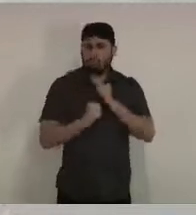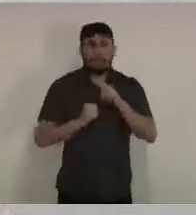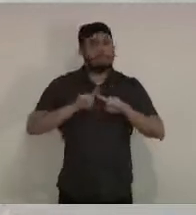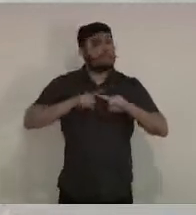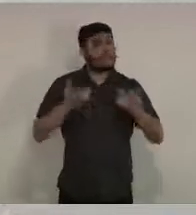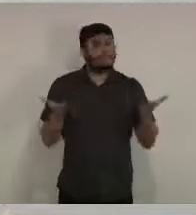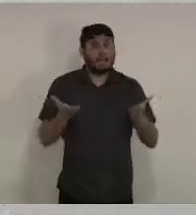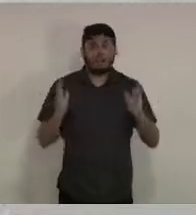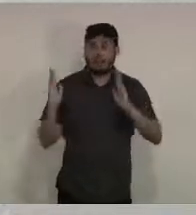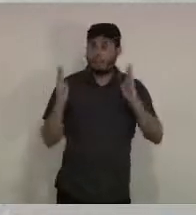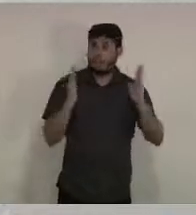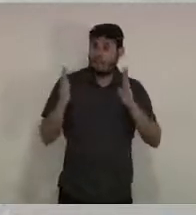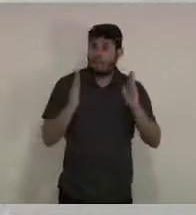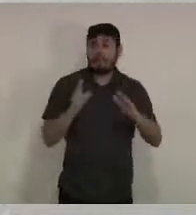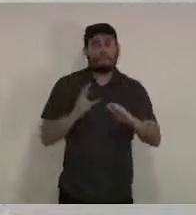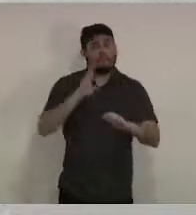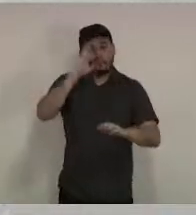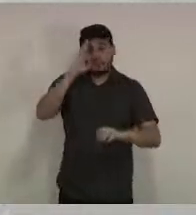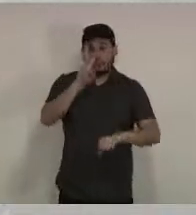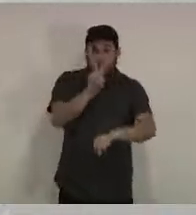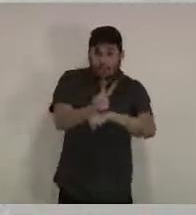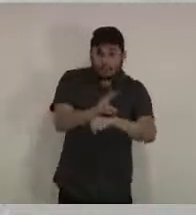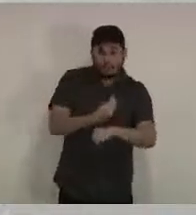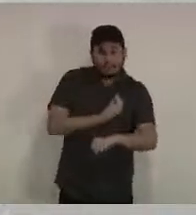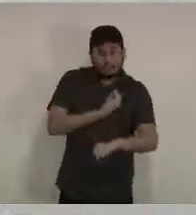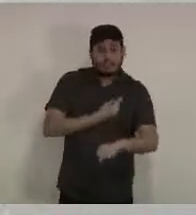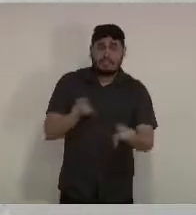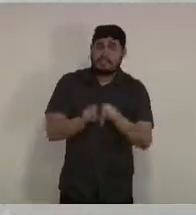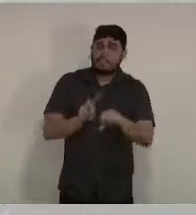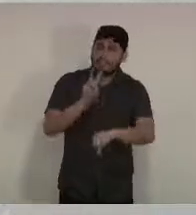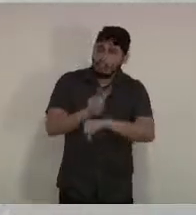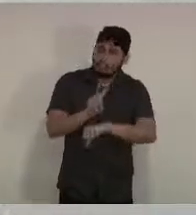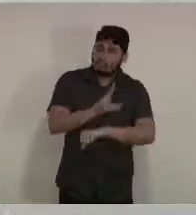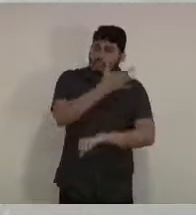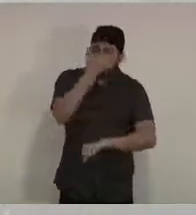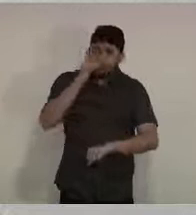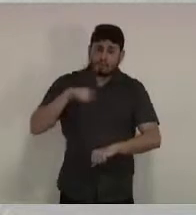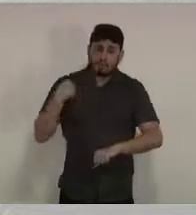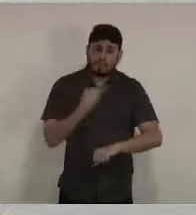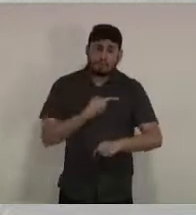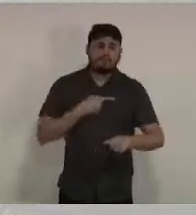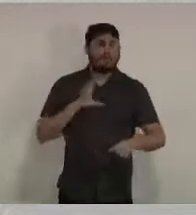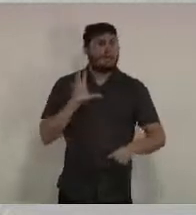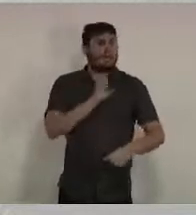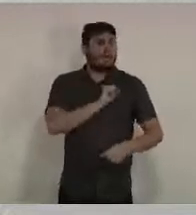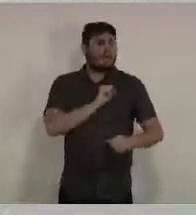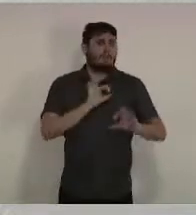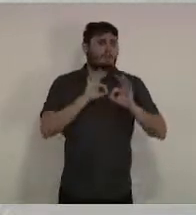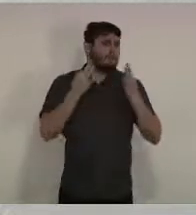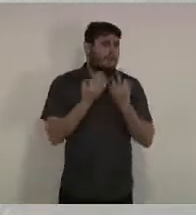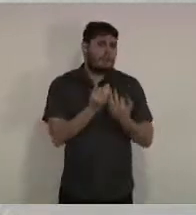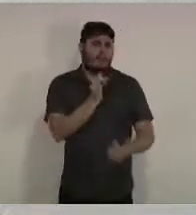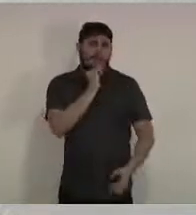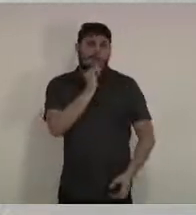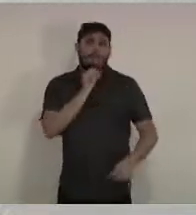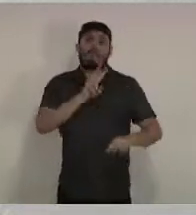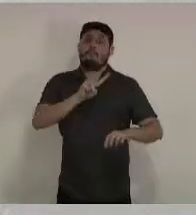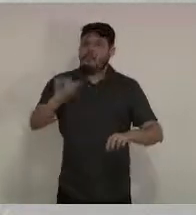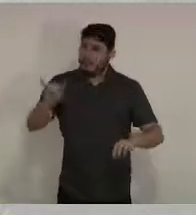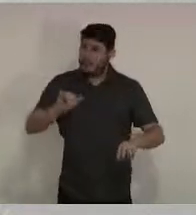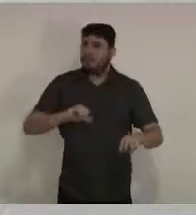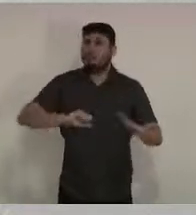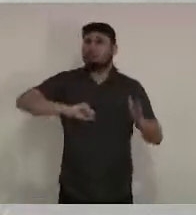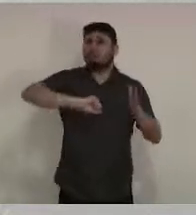momento, para preservar a vida, para preservar a saúde e a vida que a gente mais ama, nós vamos restringir a circulação na Via Parque a partir da